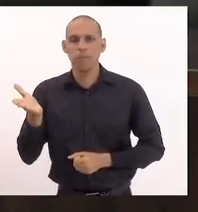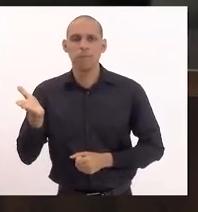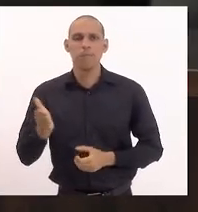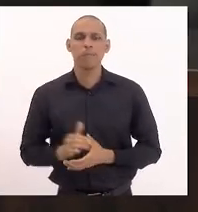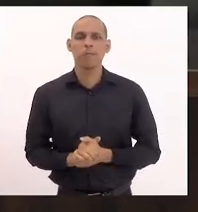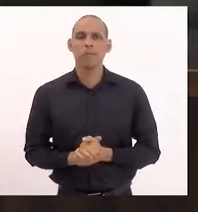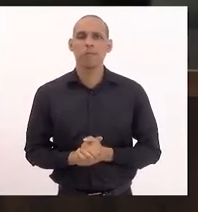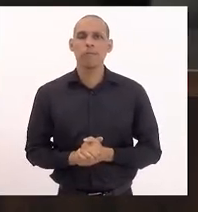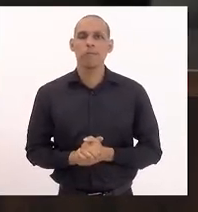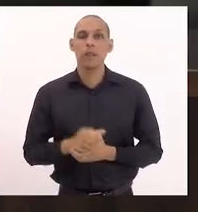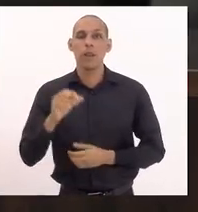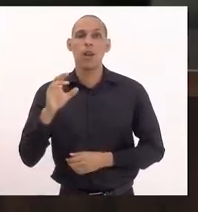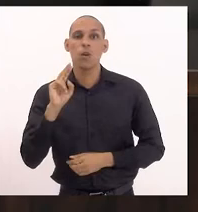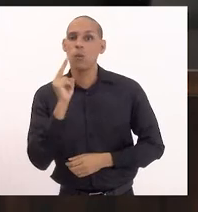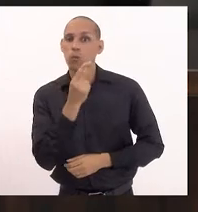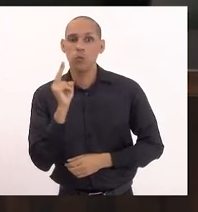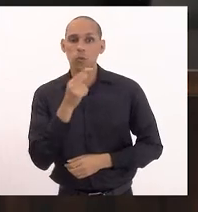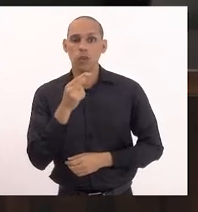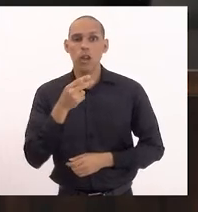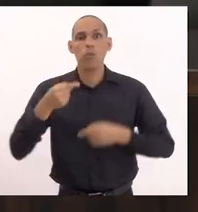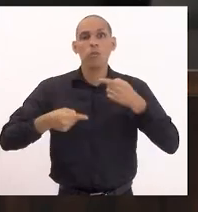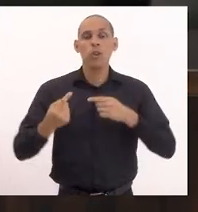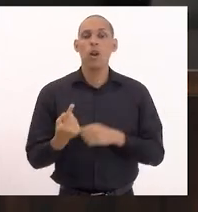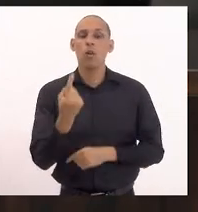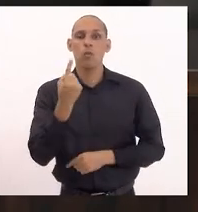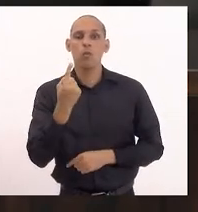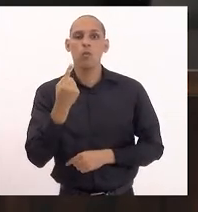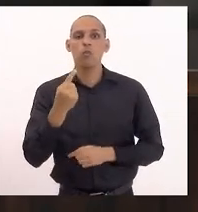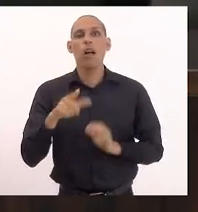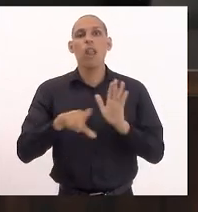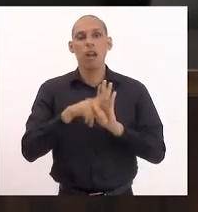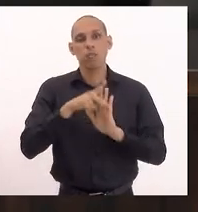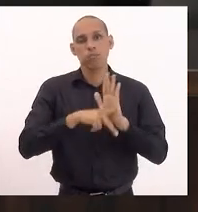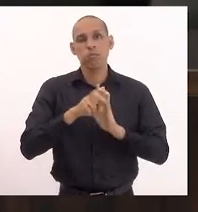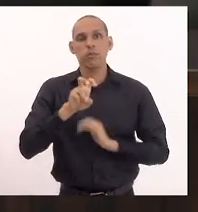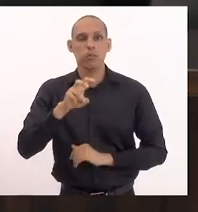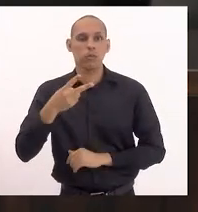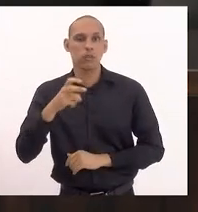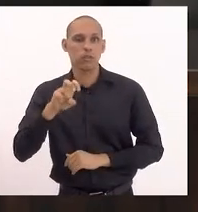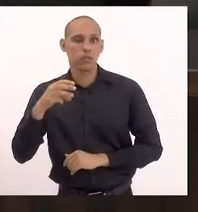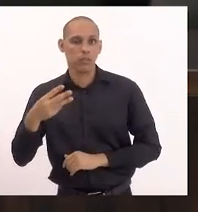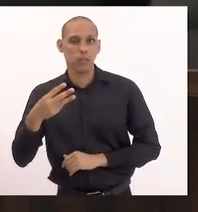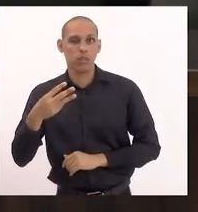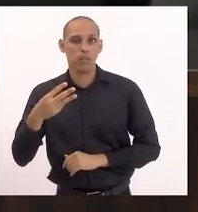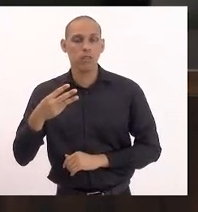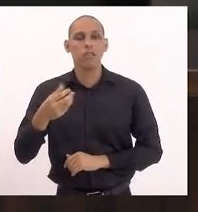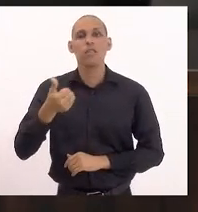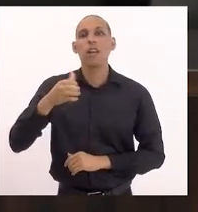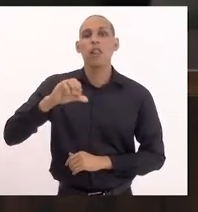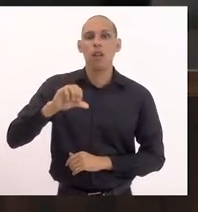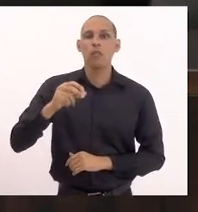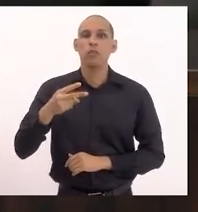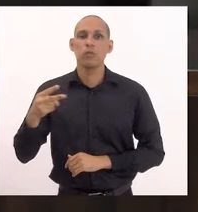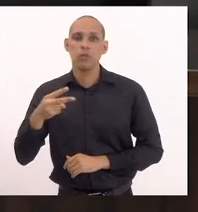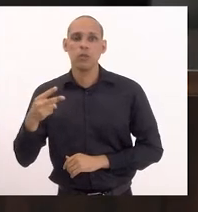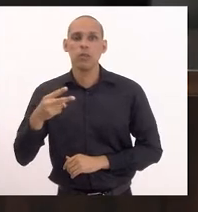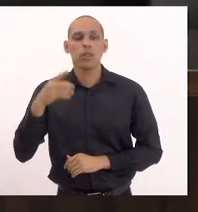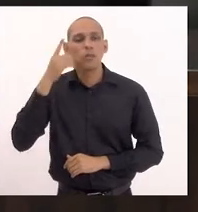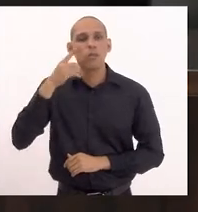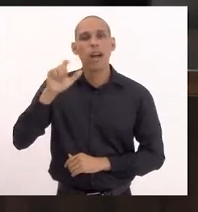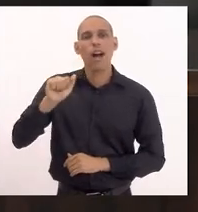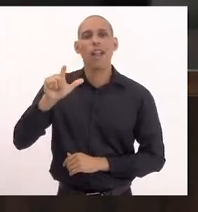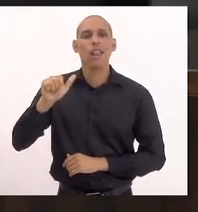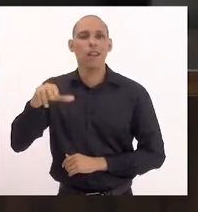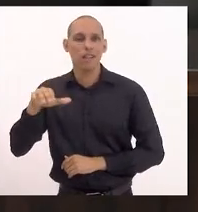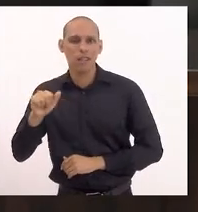Em regime de urgência e discussão única do projeto de lei 53, 19 de 22, de autoria da deputada Alana Passos, que dispõe